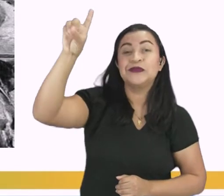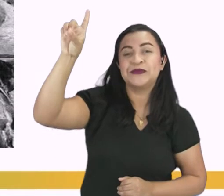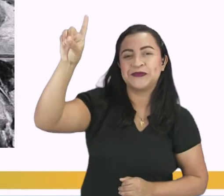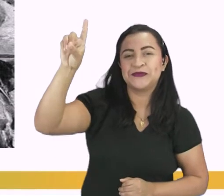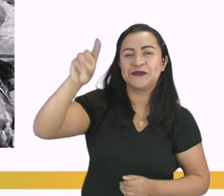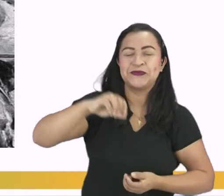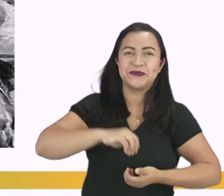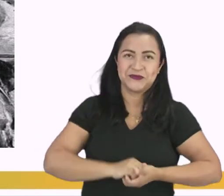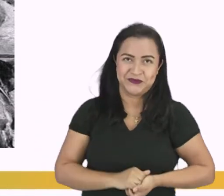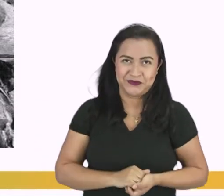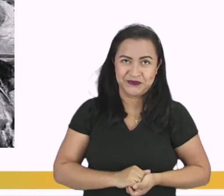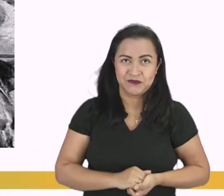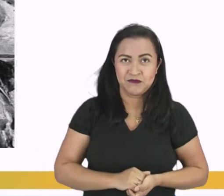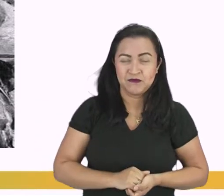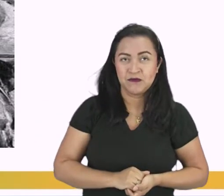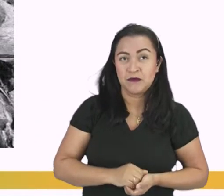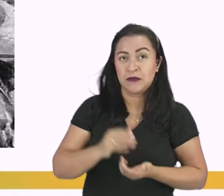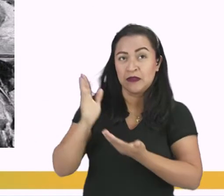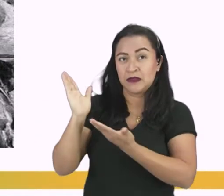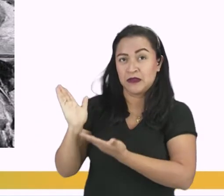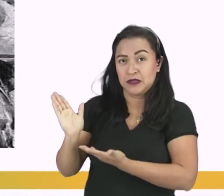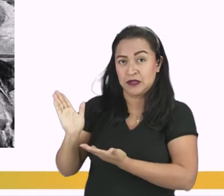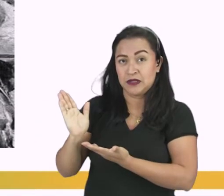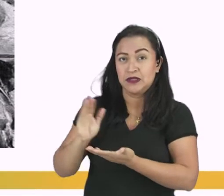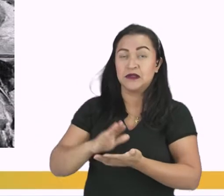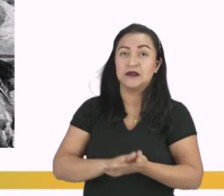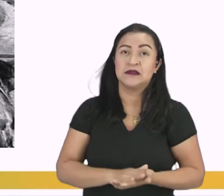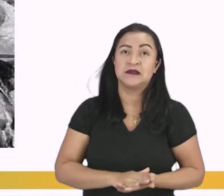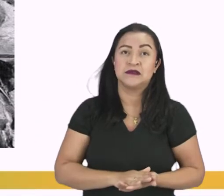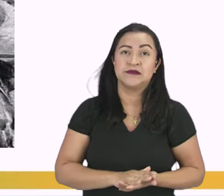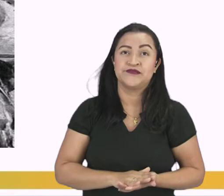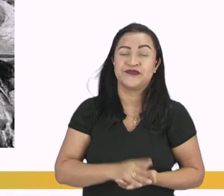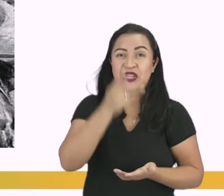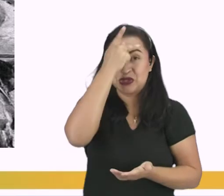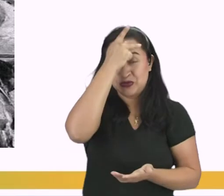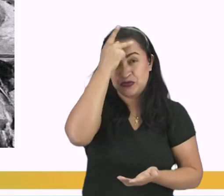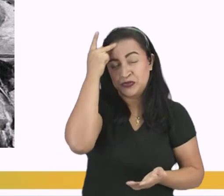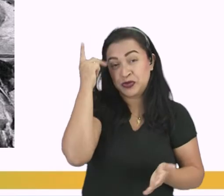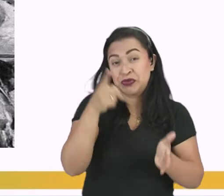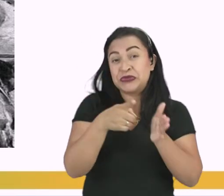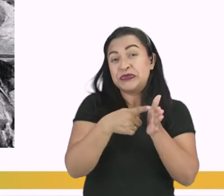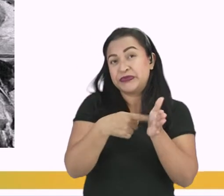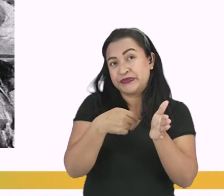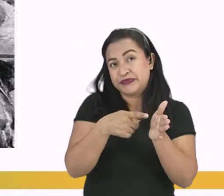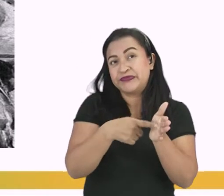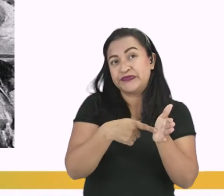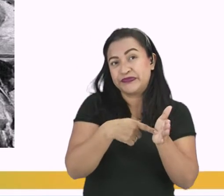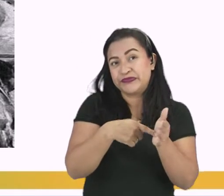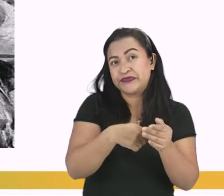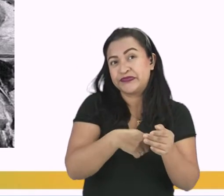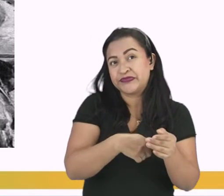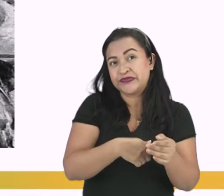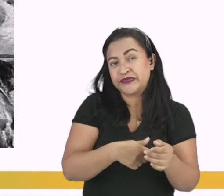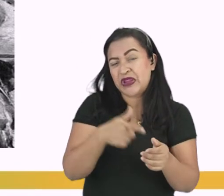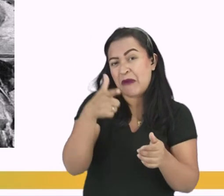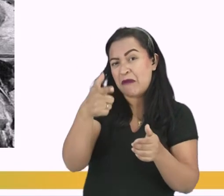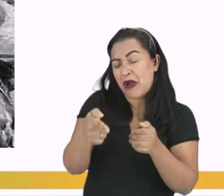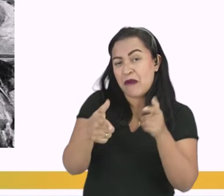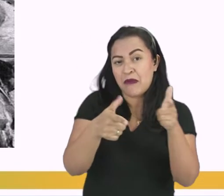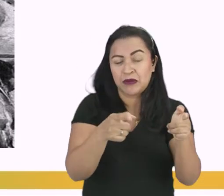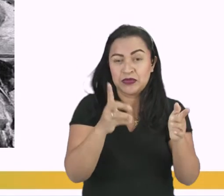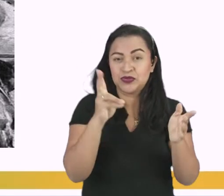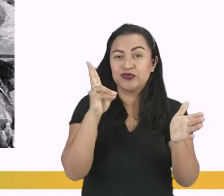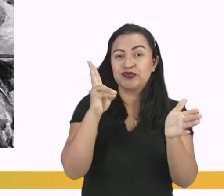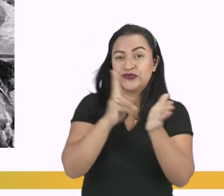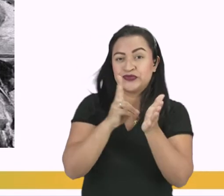Aqui, vocês percebem os brancos matando os indígenas na conquista do